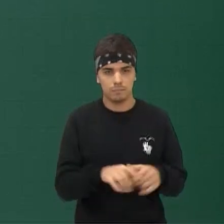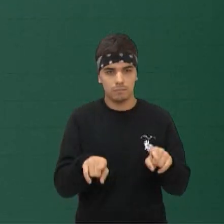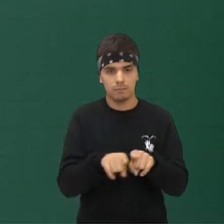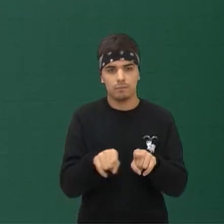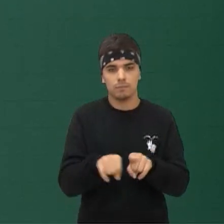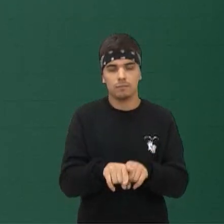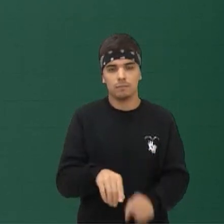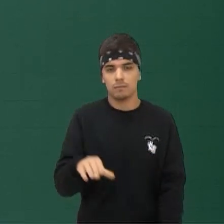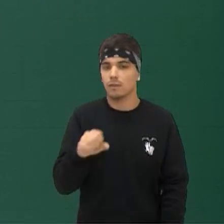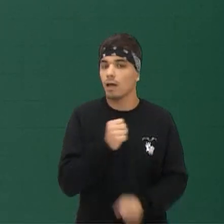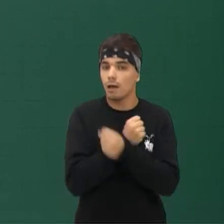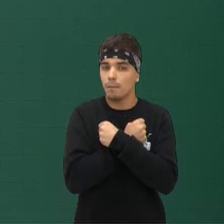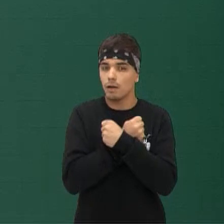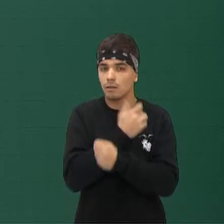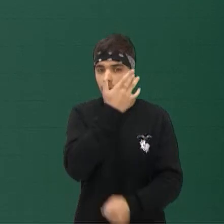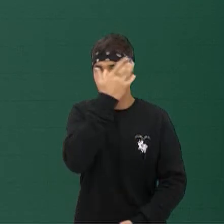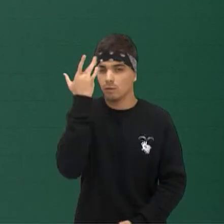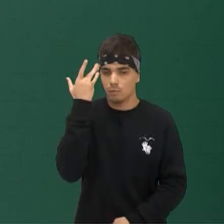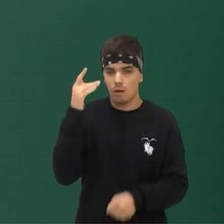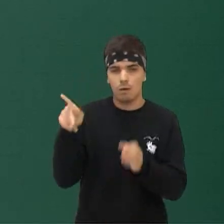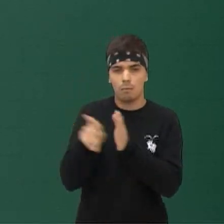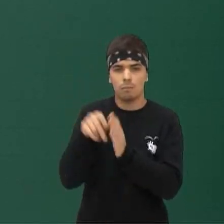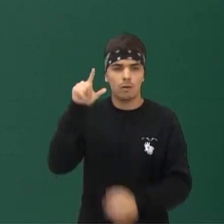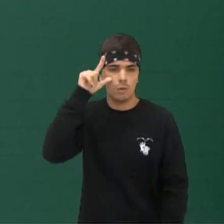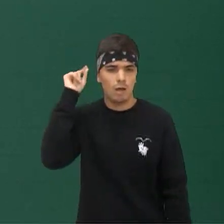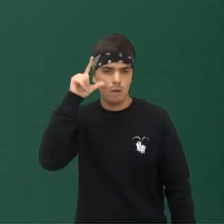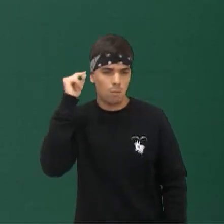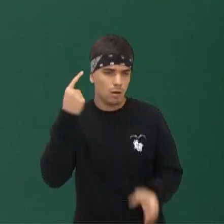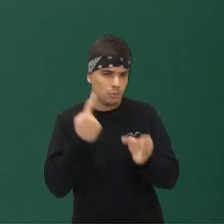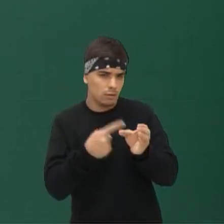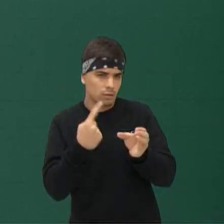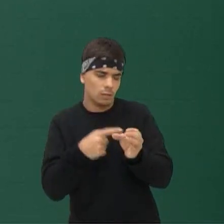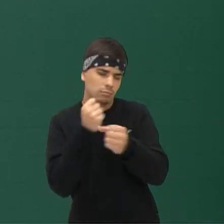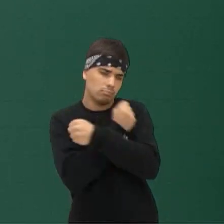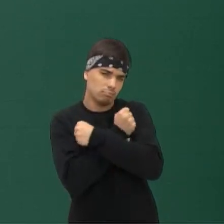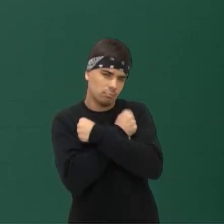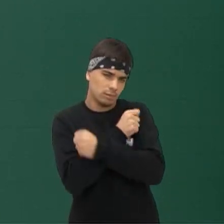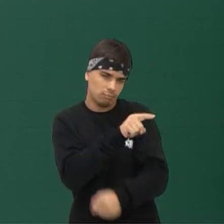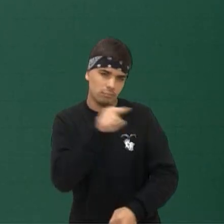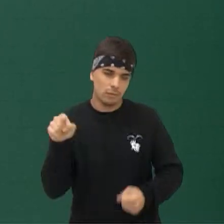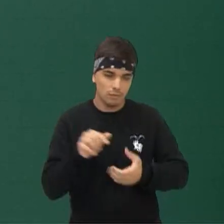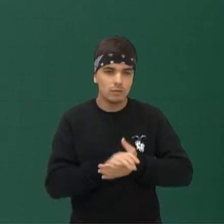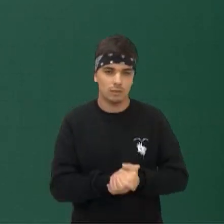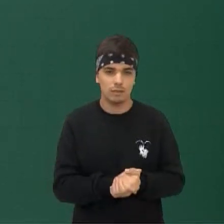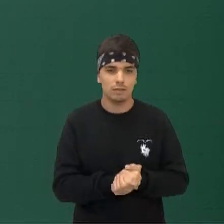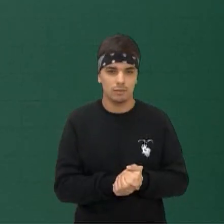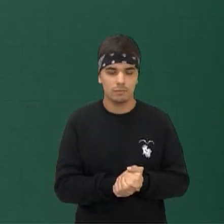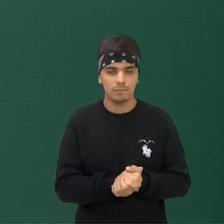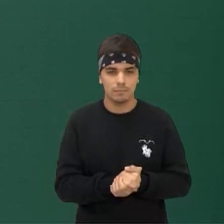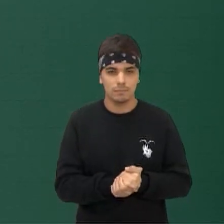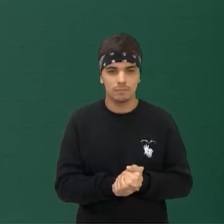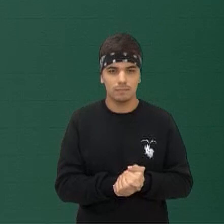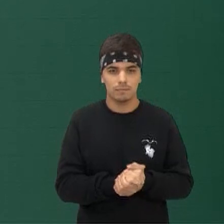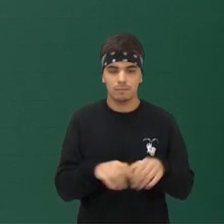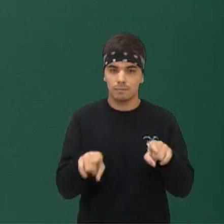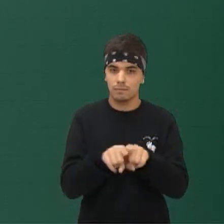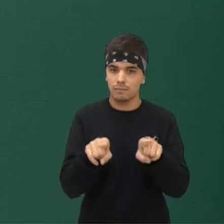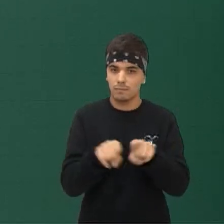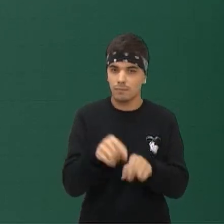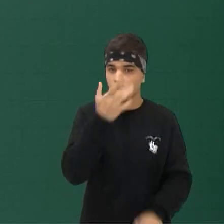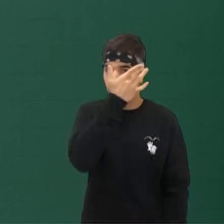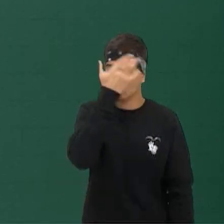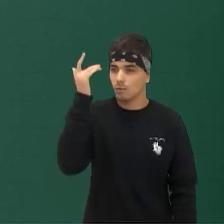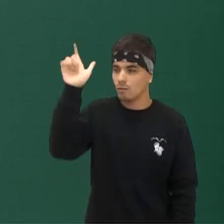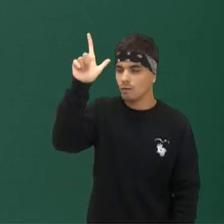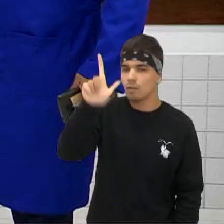Canuzim Manda um abraço ali para o pessoal do Iguarapuava Forte abraço para vocês do Iguarapuava Um grande abraço para vocês ali E também o pessoal de